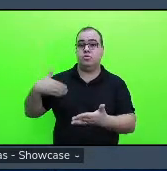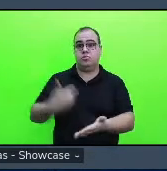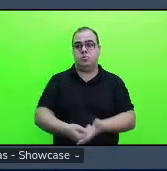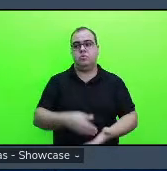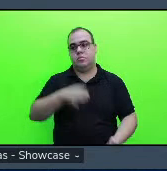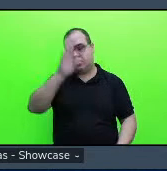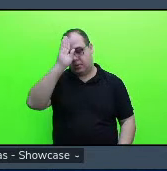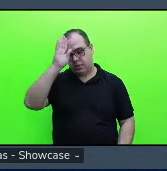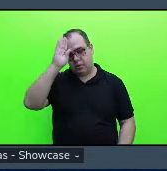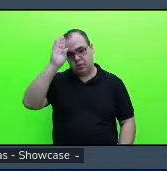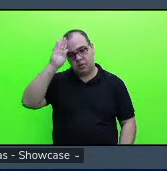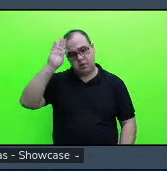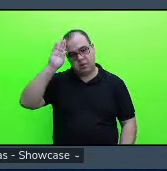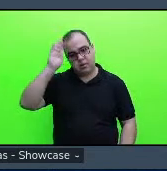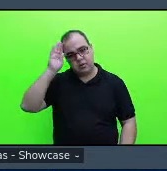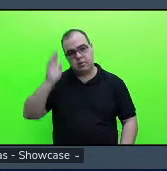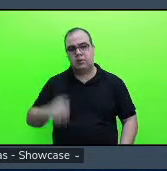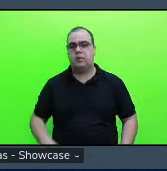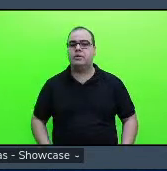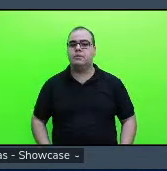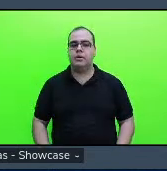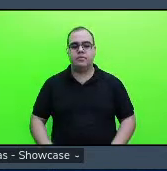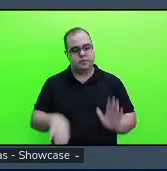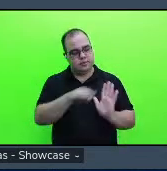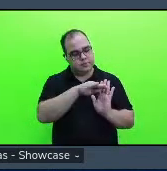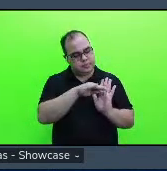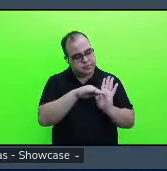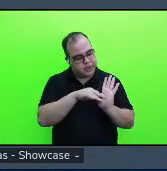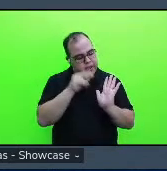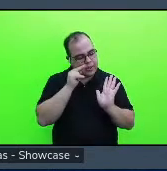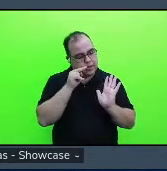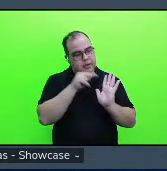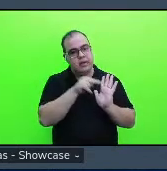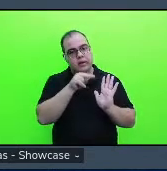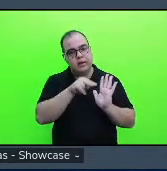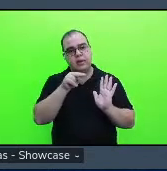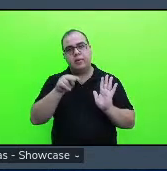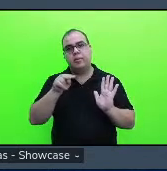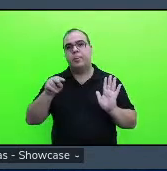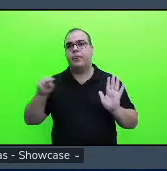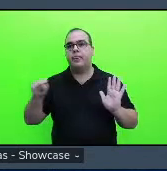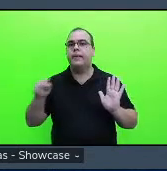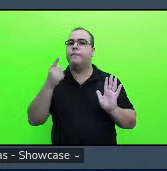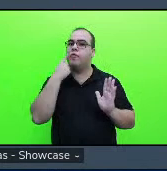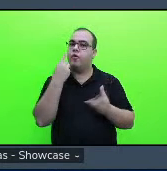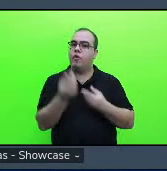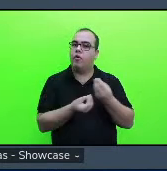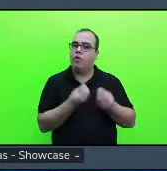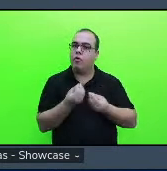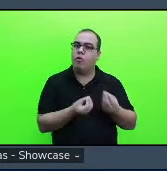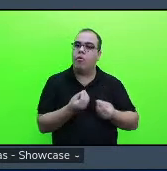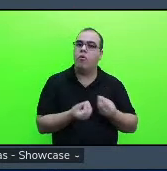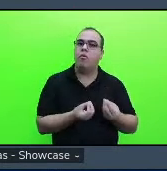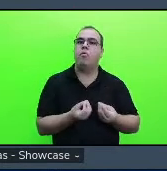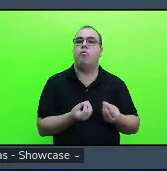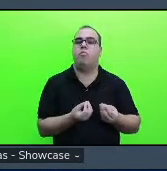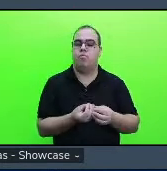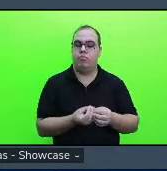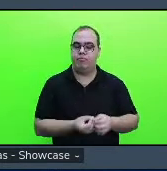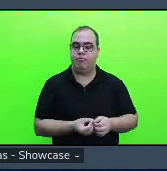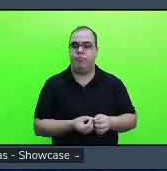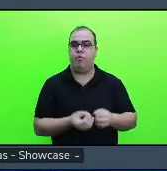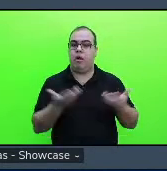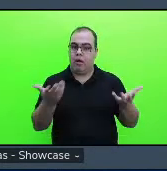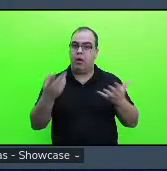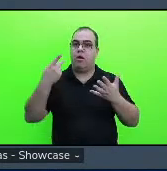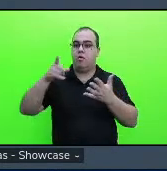tem esse interesse de juntar essa experiência que você teve acadêmica né e também para trabalhos